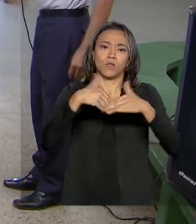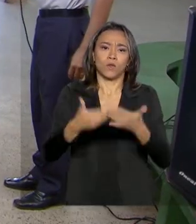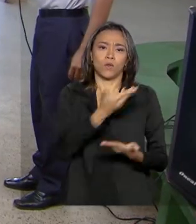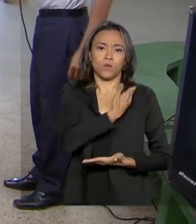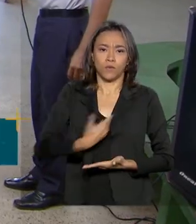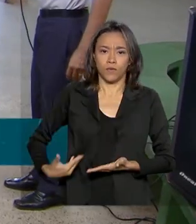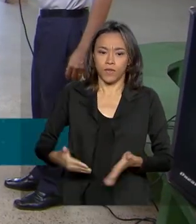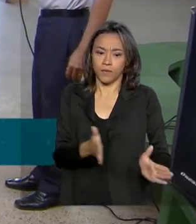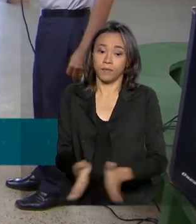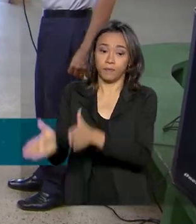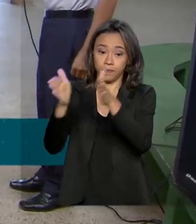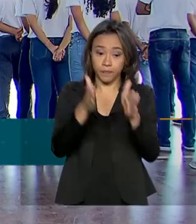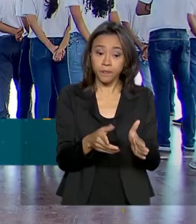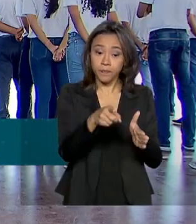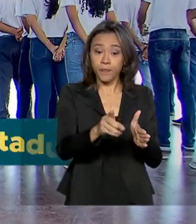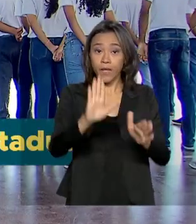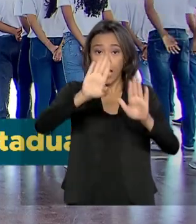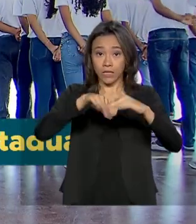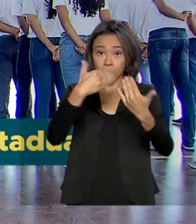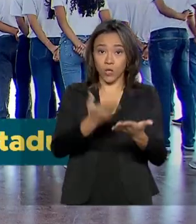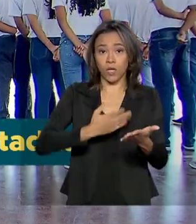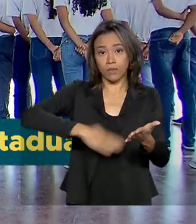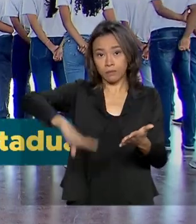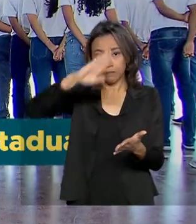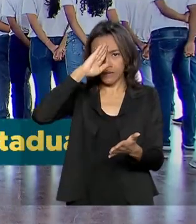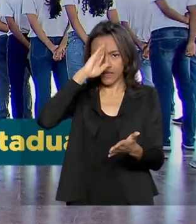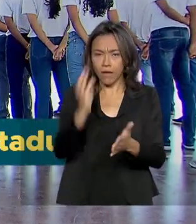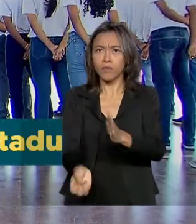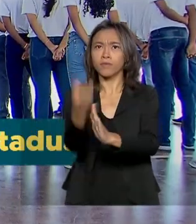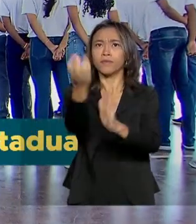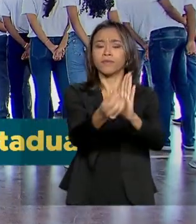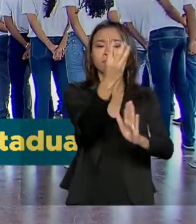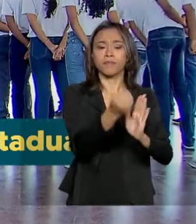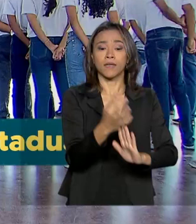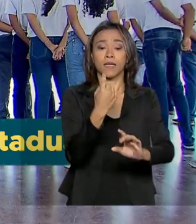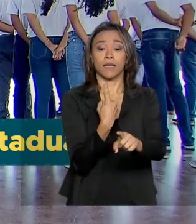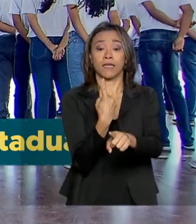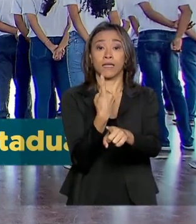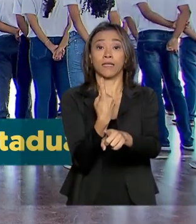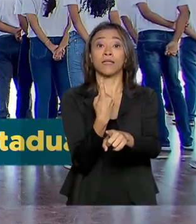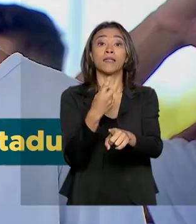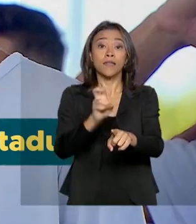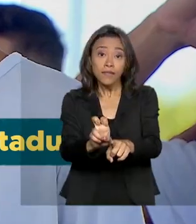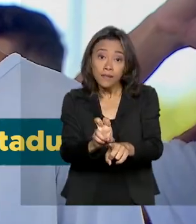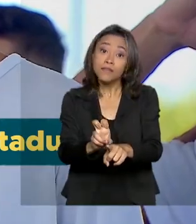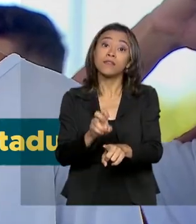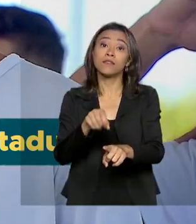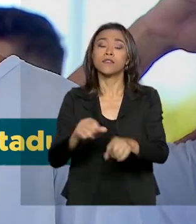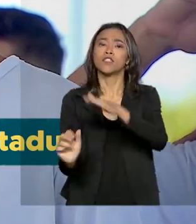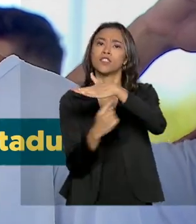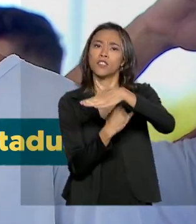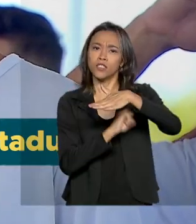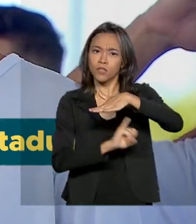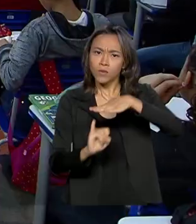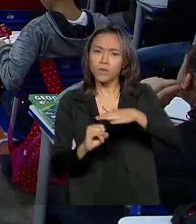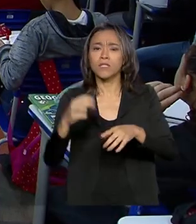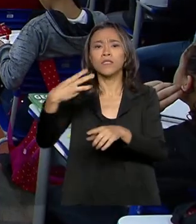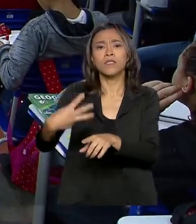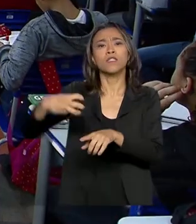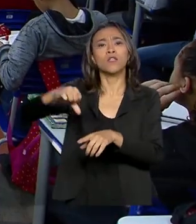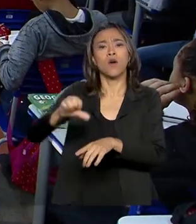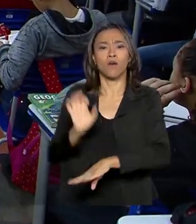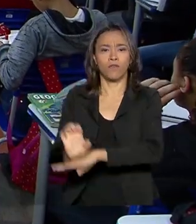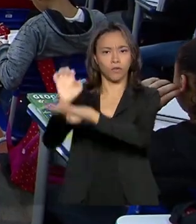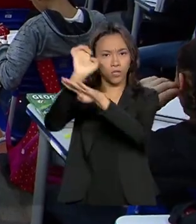escolas cívico-militares foram implantadas em 15 instituições municipais e 39 estaduais de